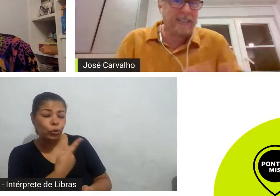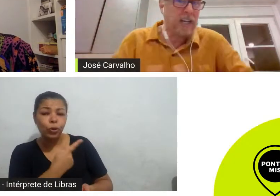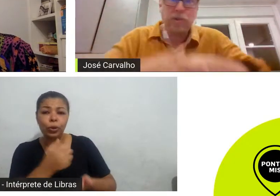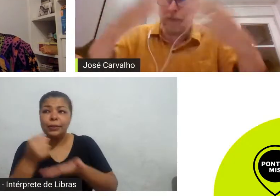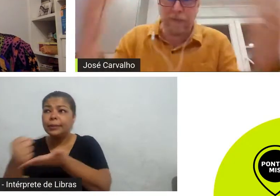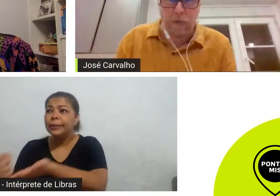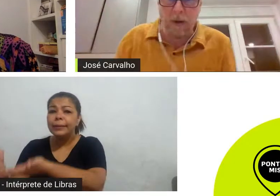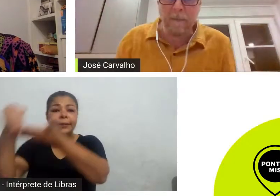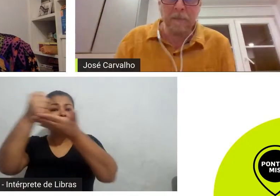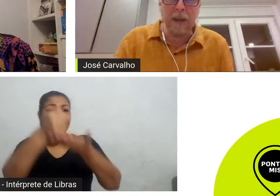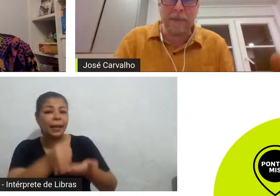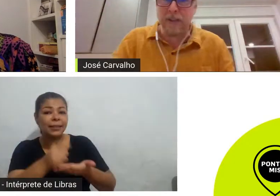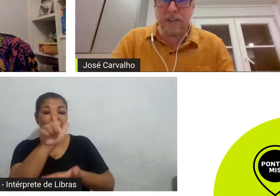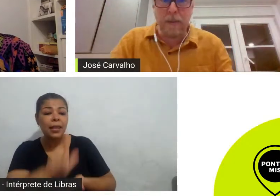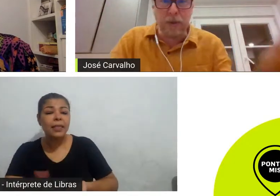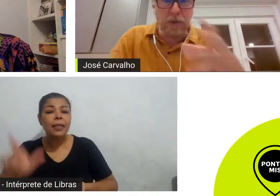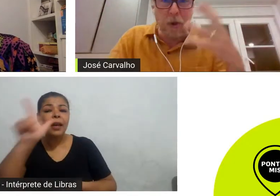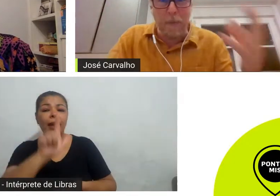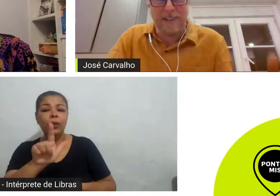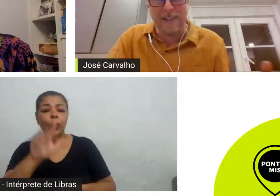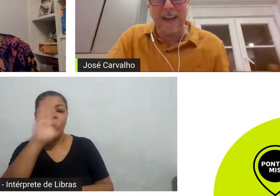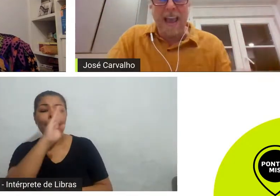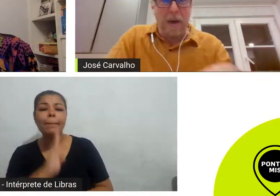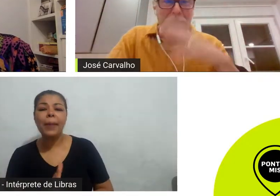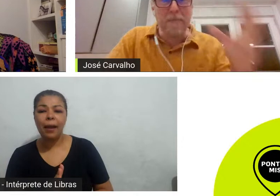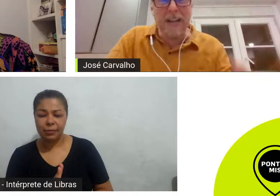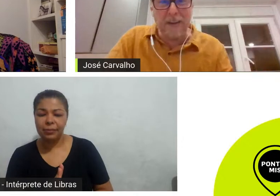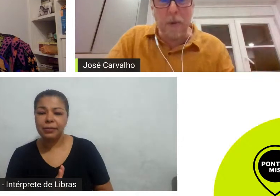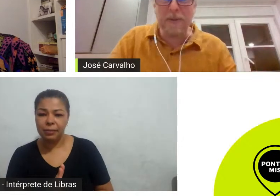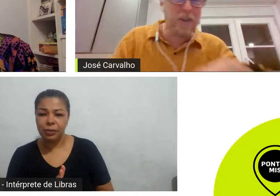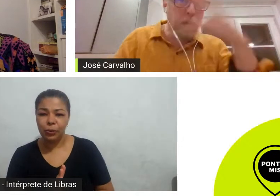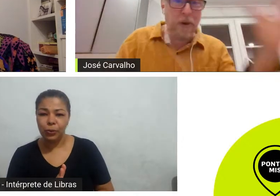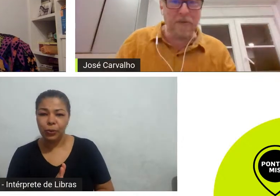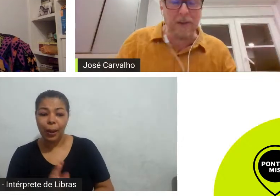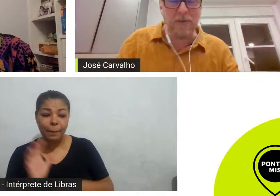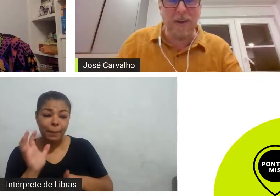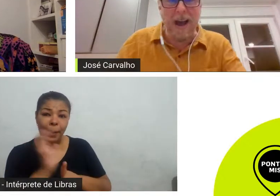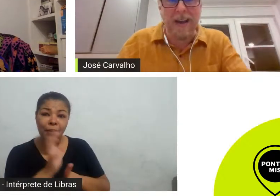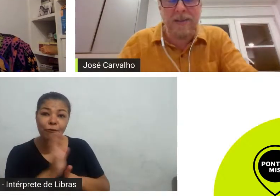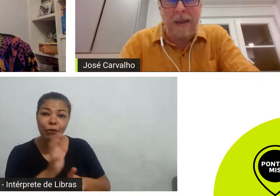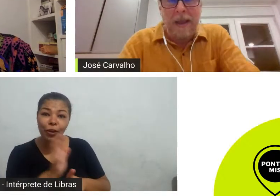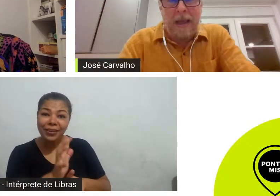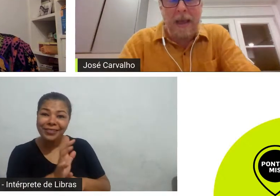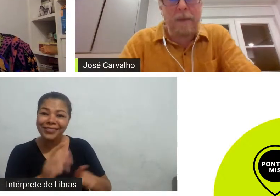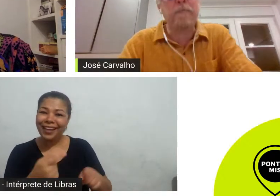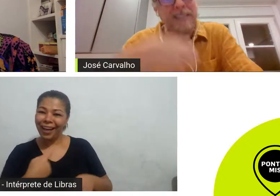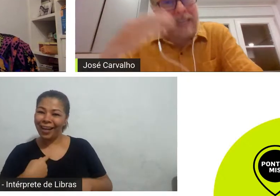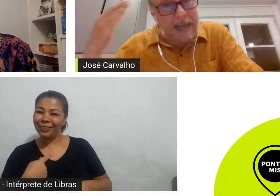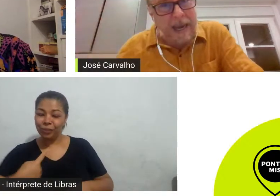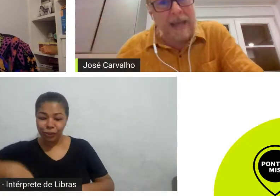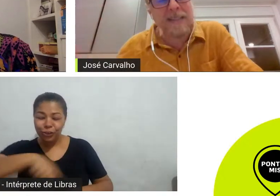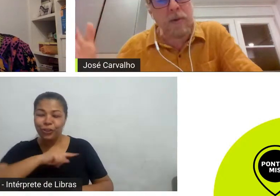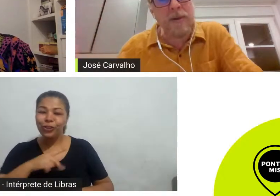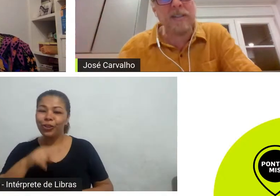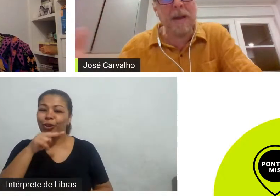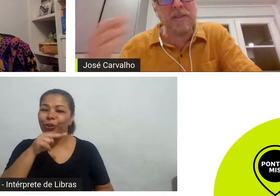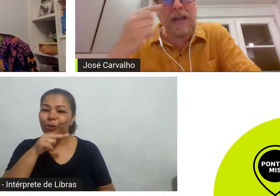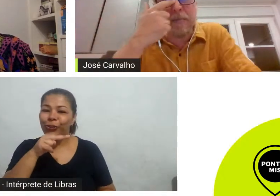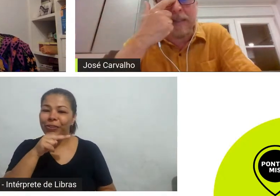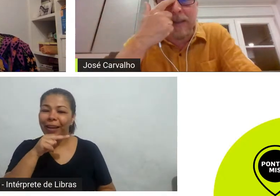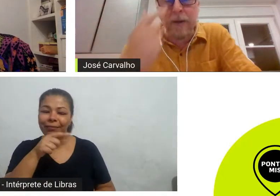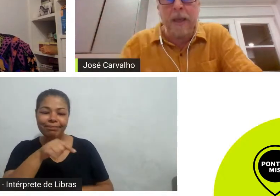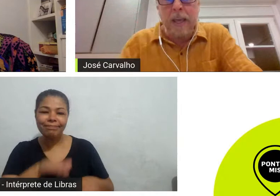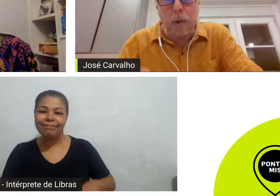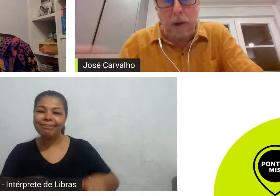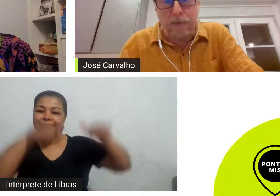cresça seja onde for porque a gente é muito nômade é uma família nômade já morou em vários lugares mas que ele cresça com esse